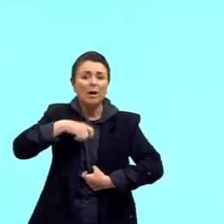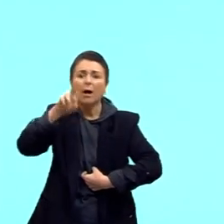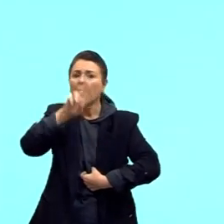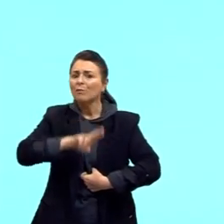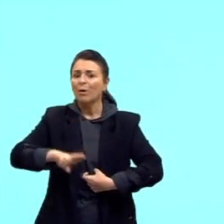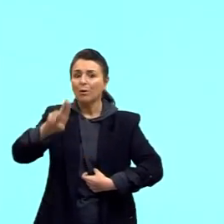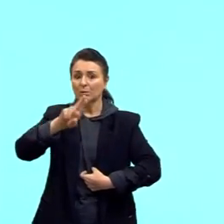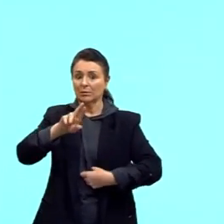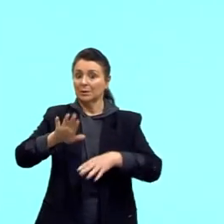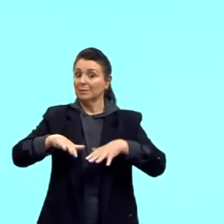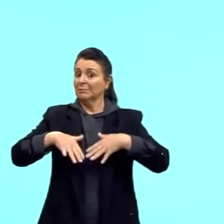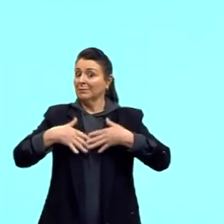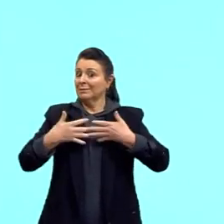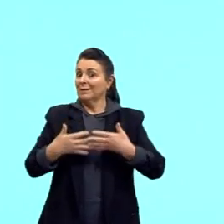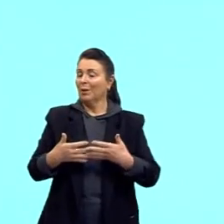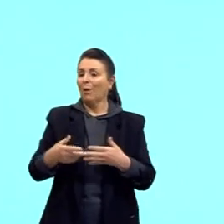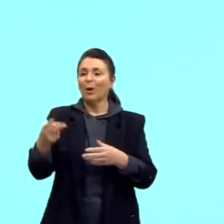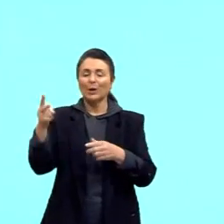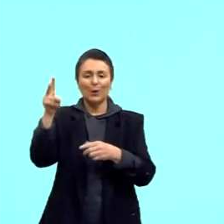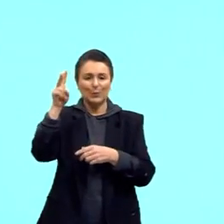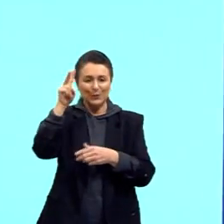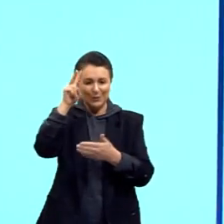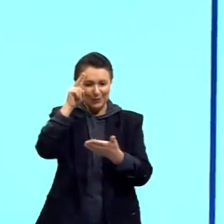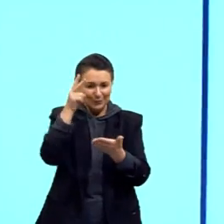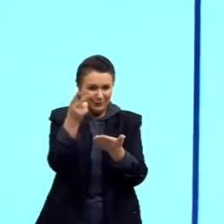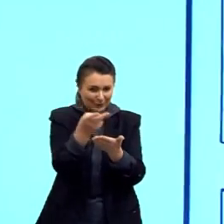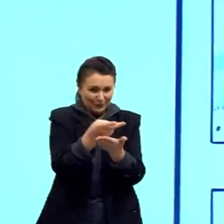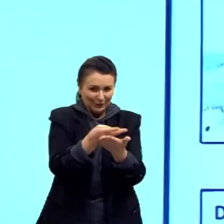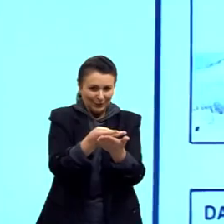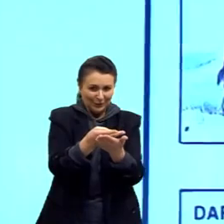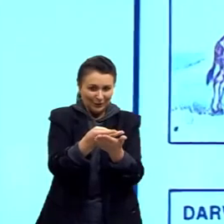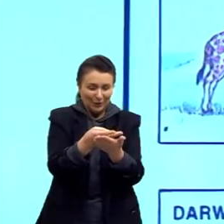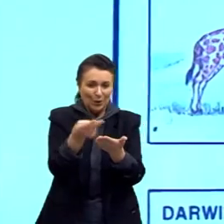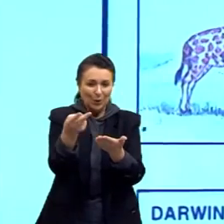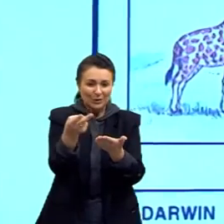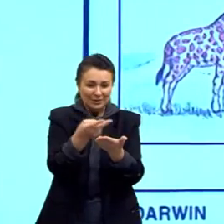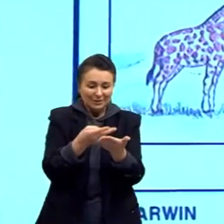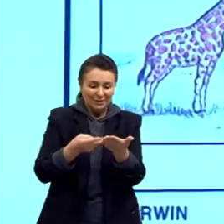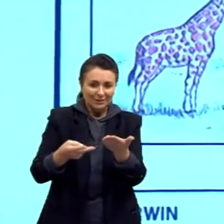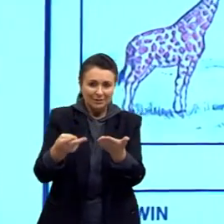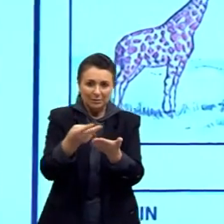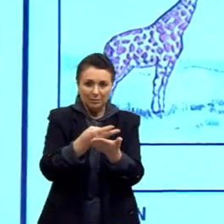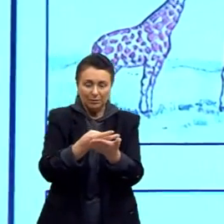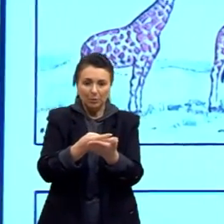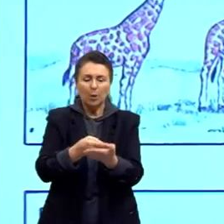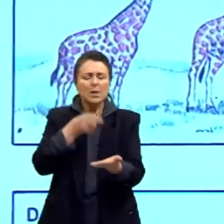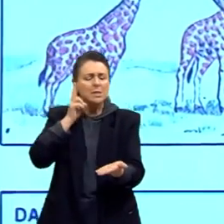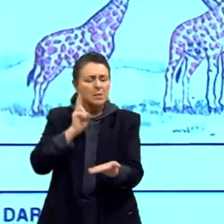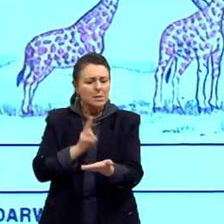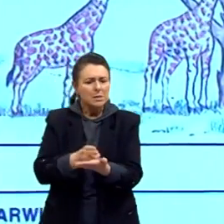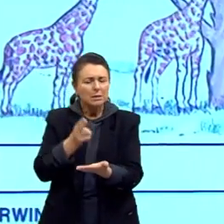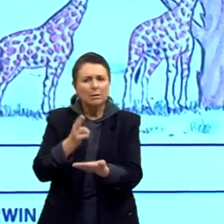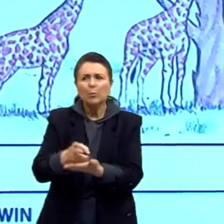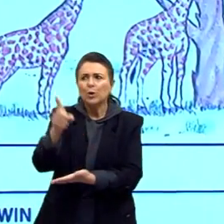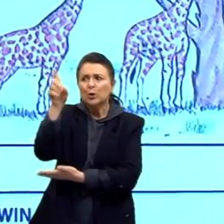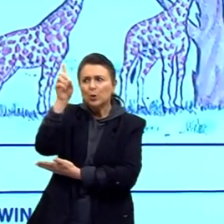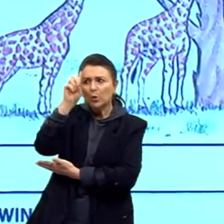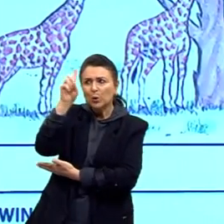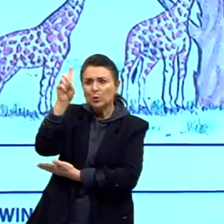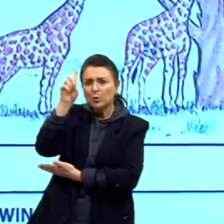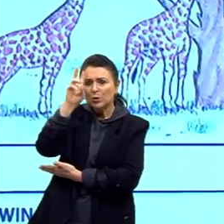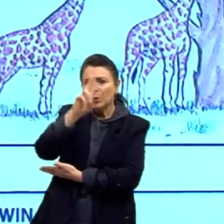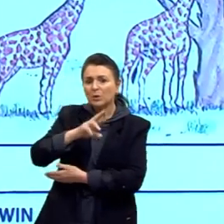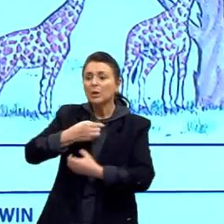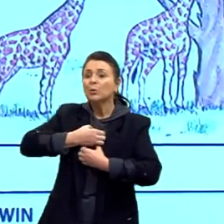Então, nesse segundo quadro, ó, pelo fato de esticarem sempre o pescoço para atingir a